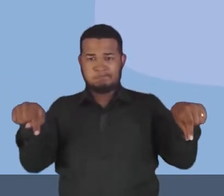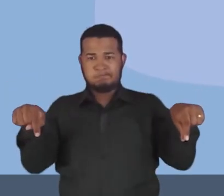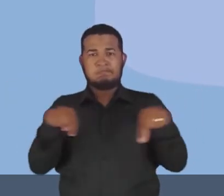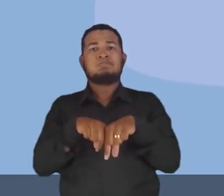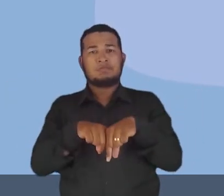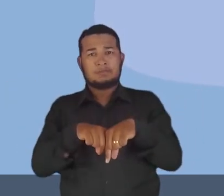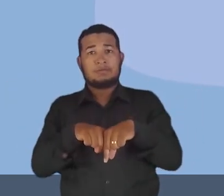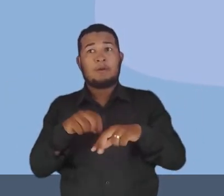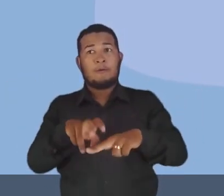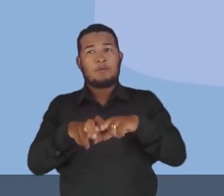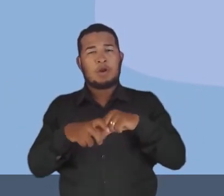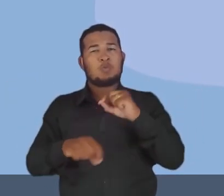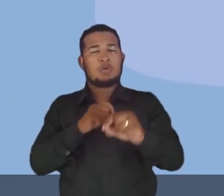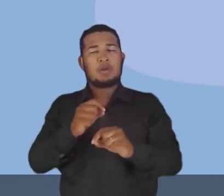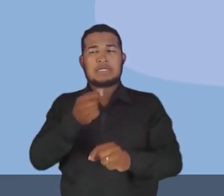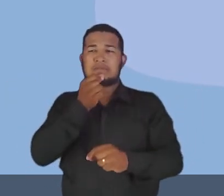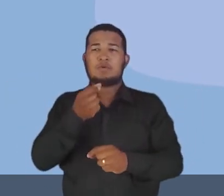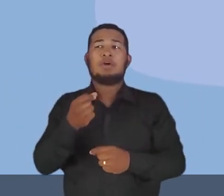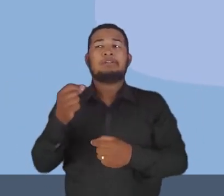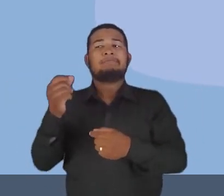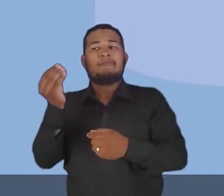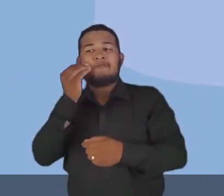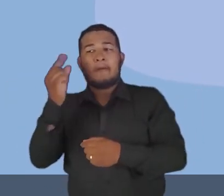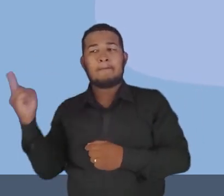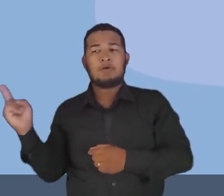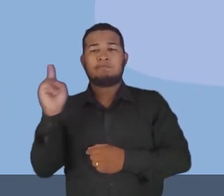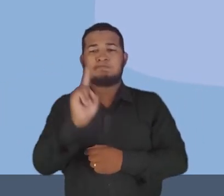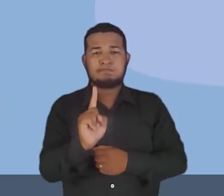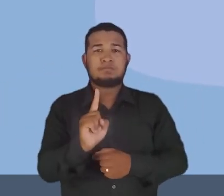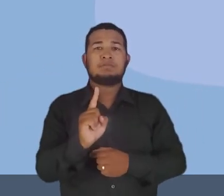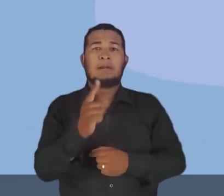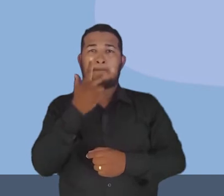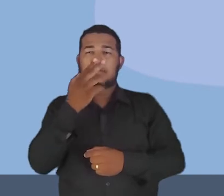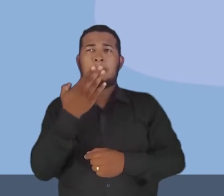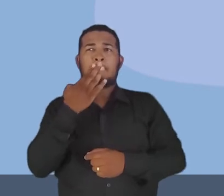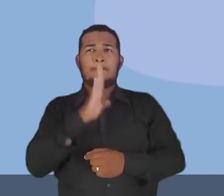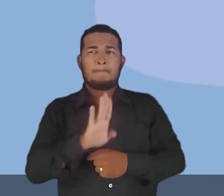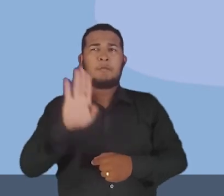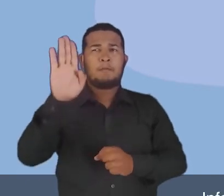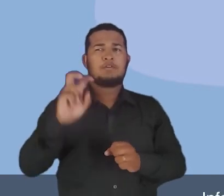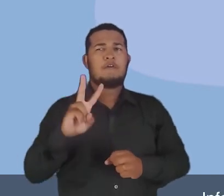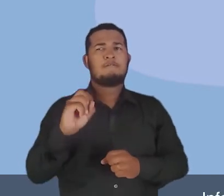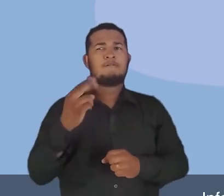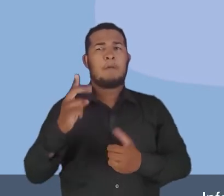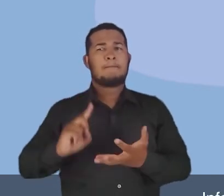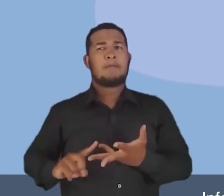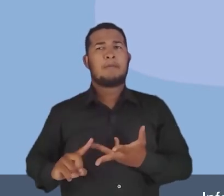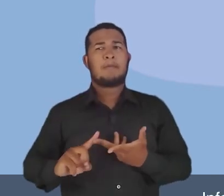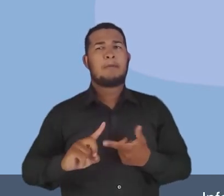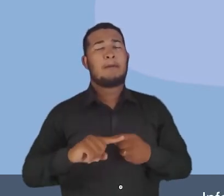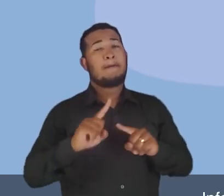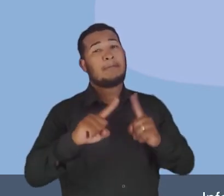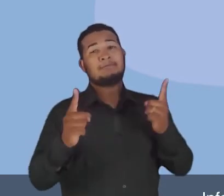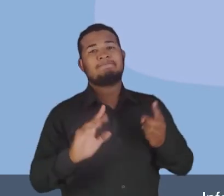resultantes de aliciamento de mão de obra com falsas promessas. Infelizmente, a região